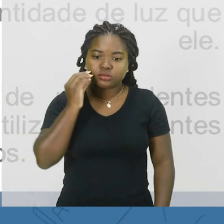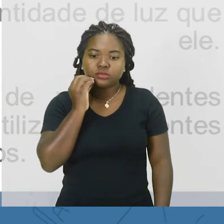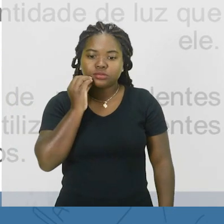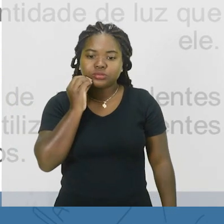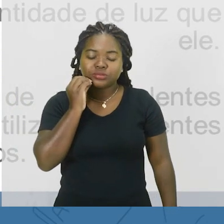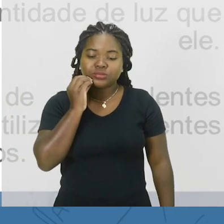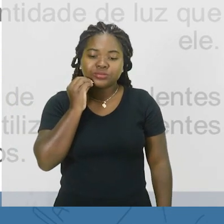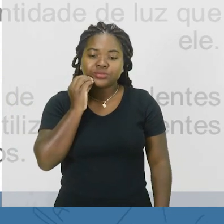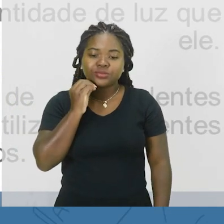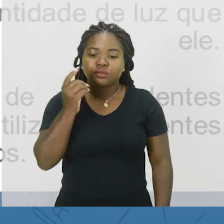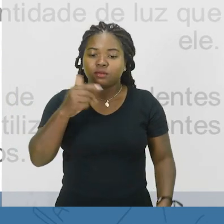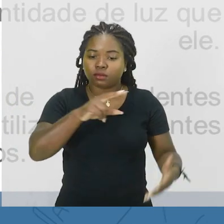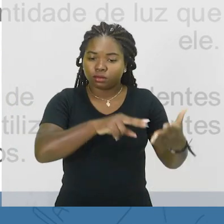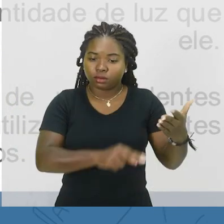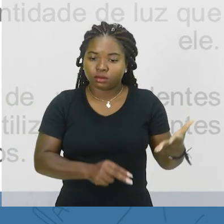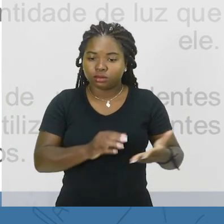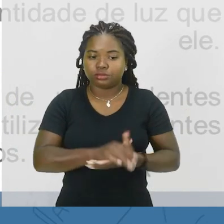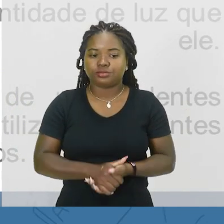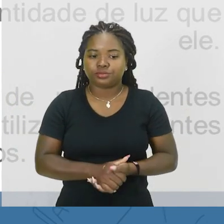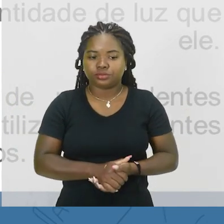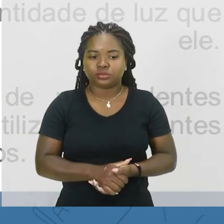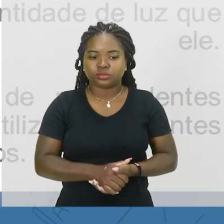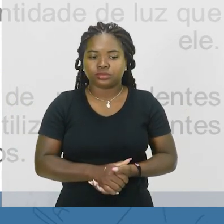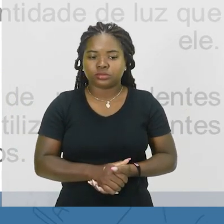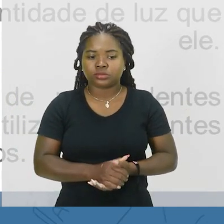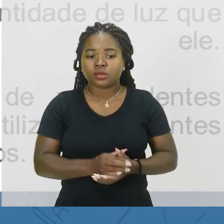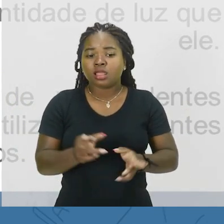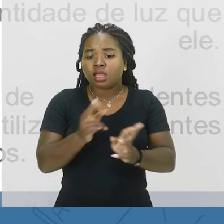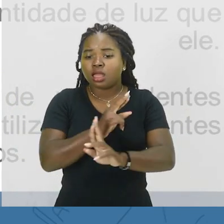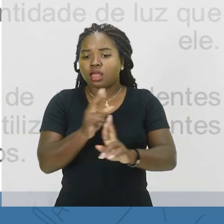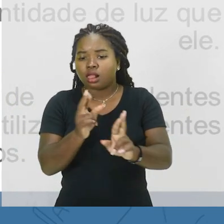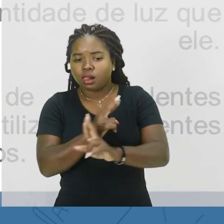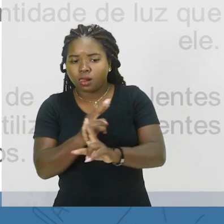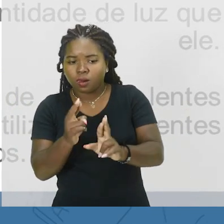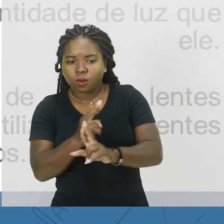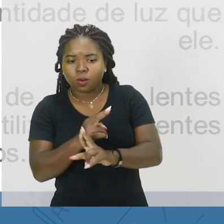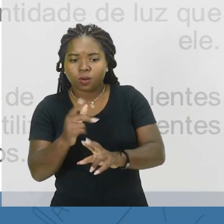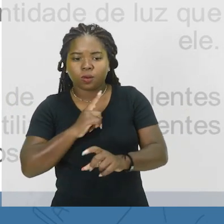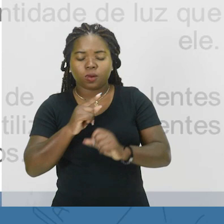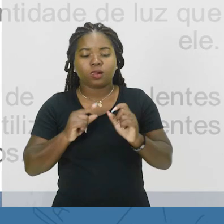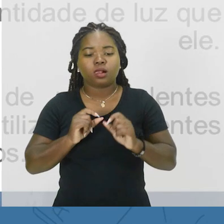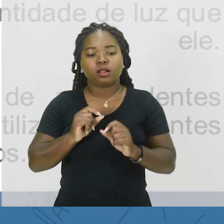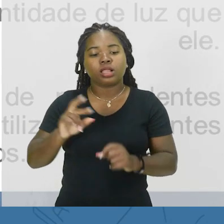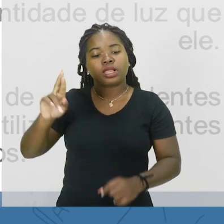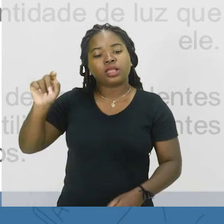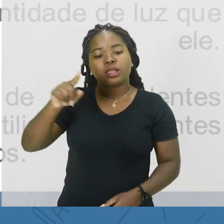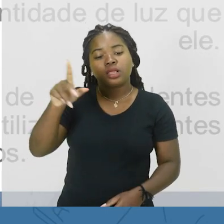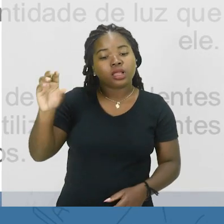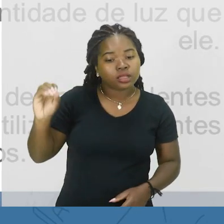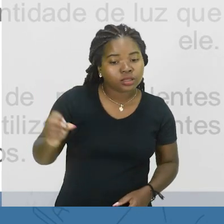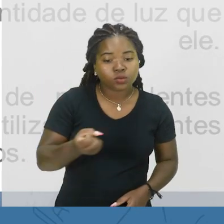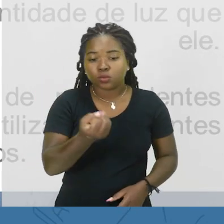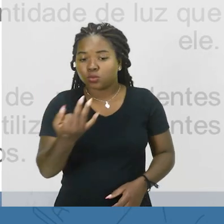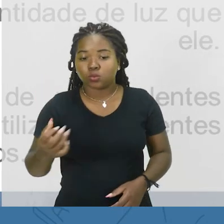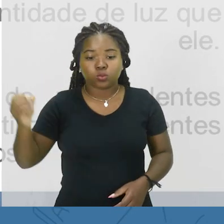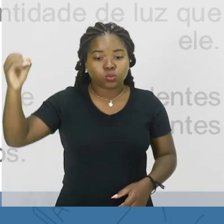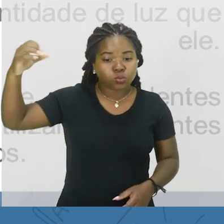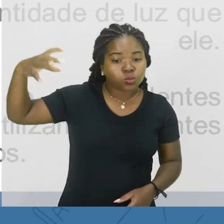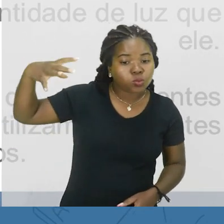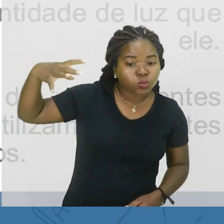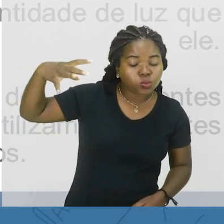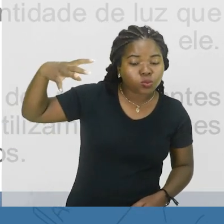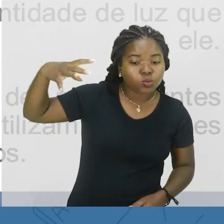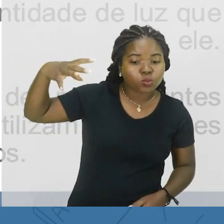a transmitância indica a razão entre a quantidade de luz que atravessa o meio